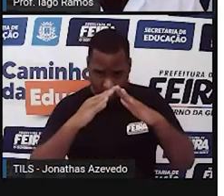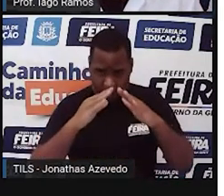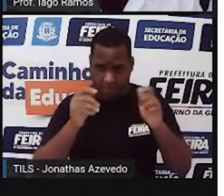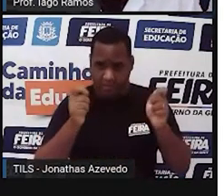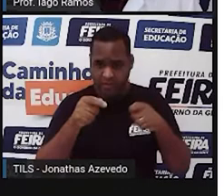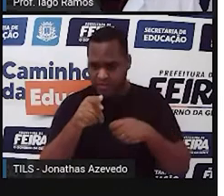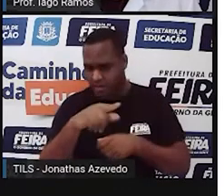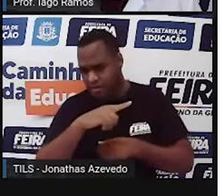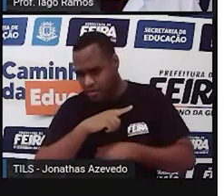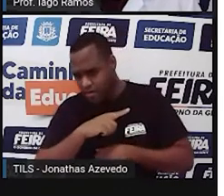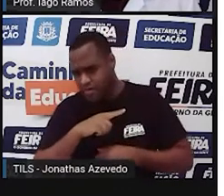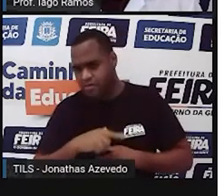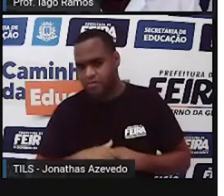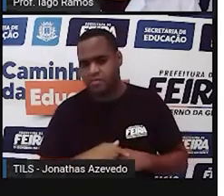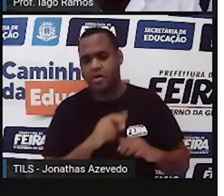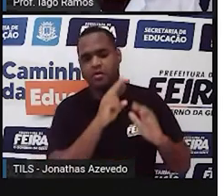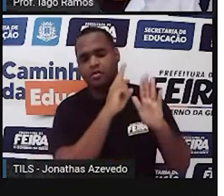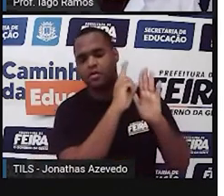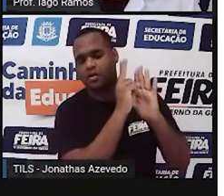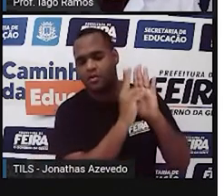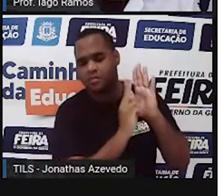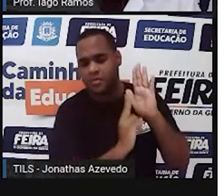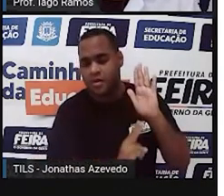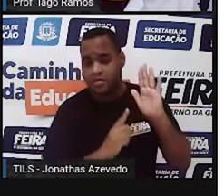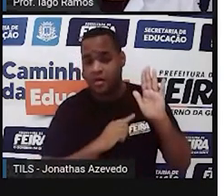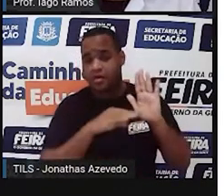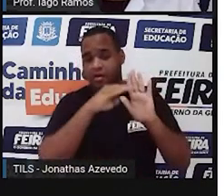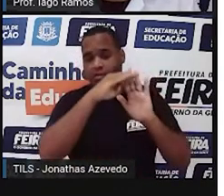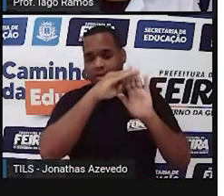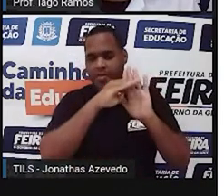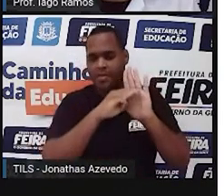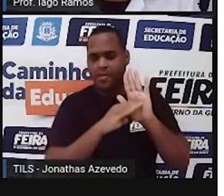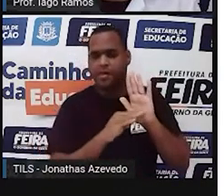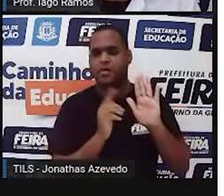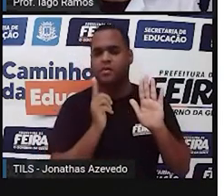Quantos nomes você já conseguiu colocar na sua lista?